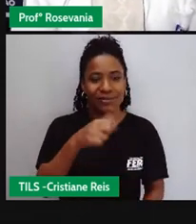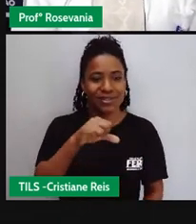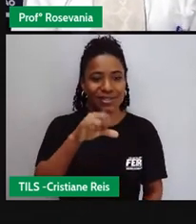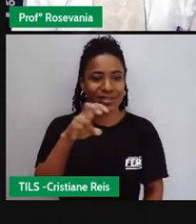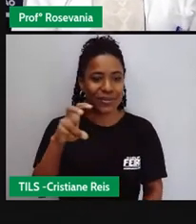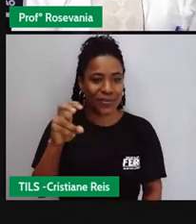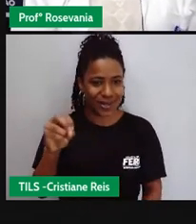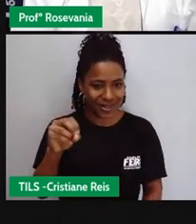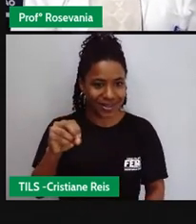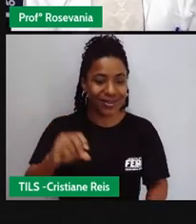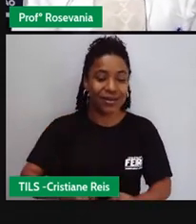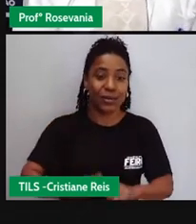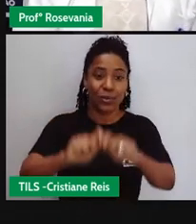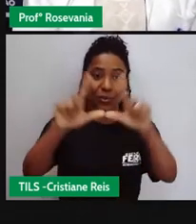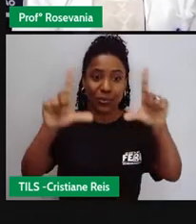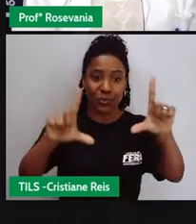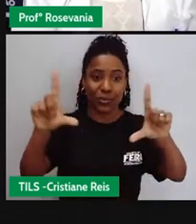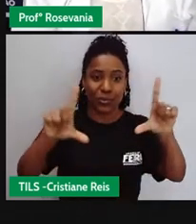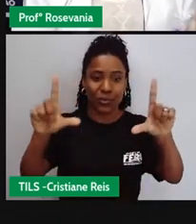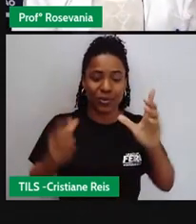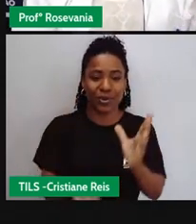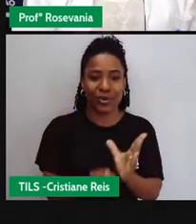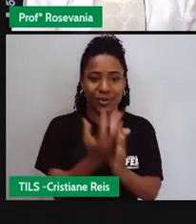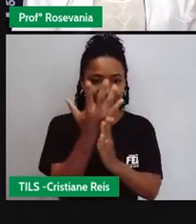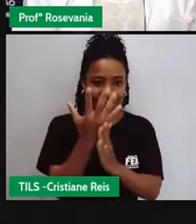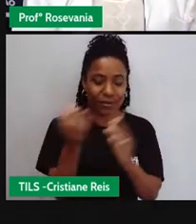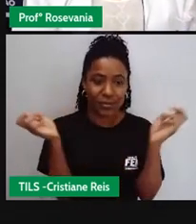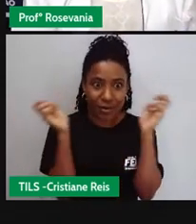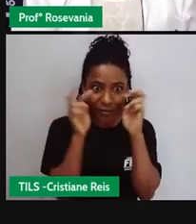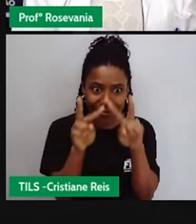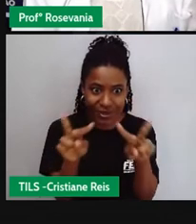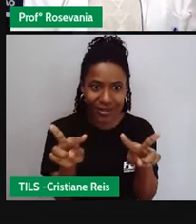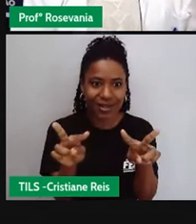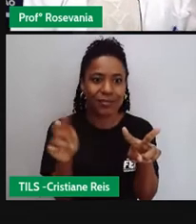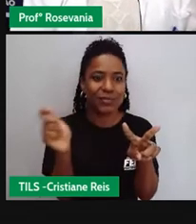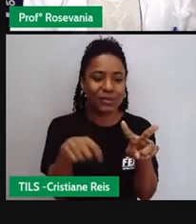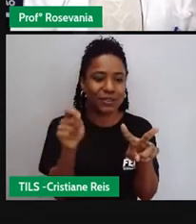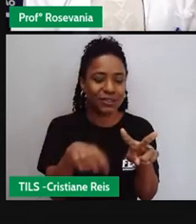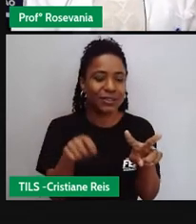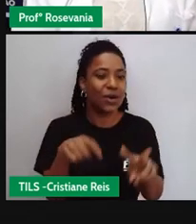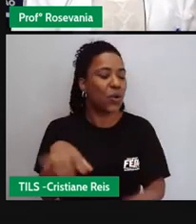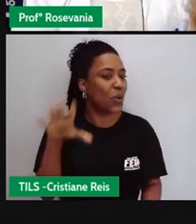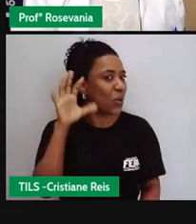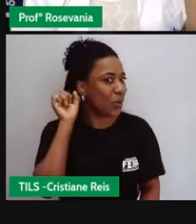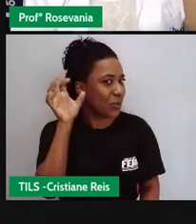veio a televisão com a vantagem desse áudio visual como eu já falei antes a imagem e o som